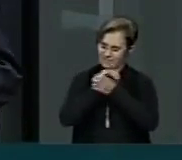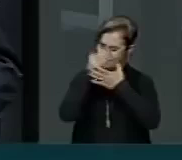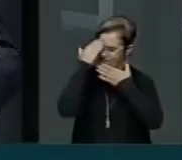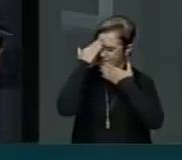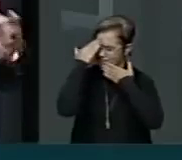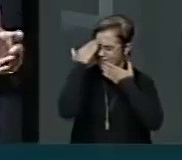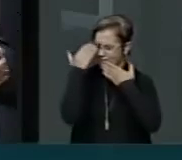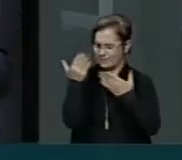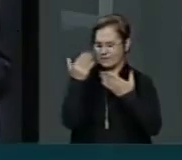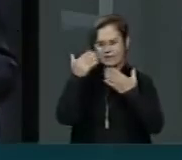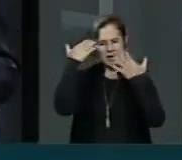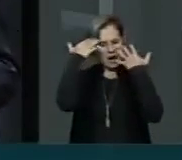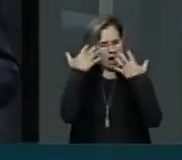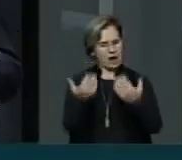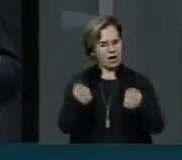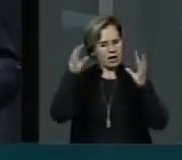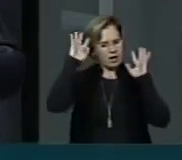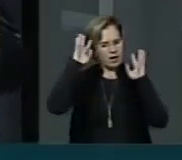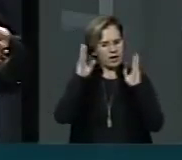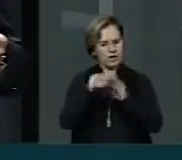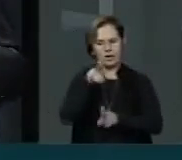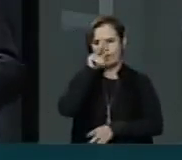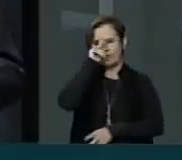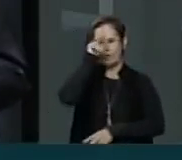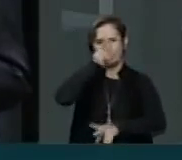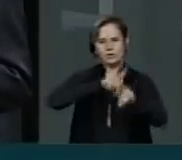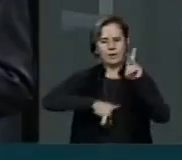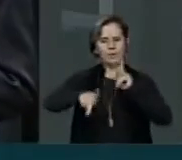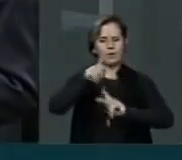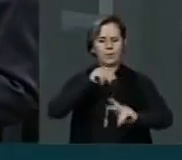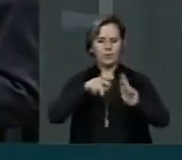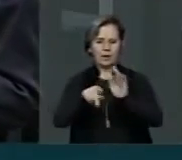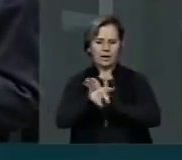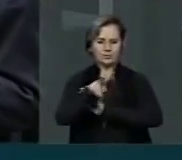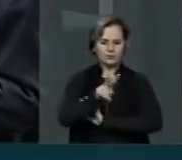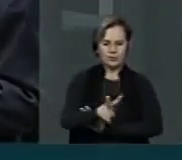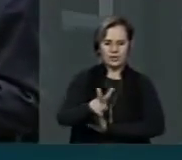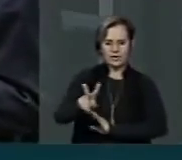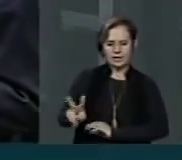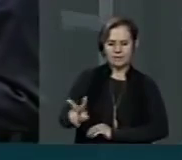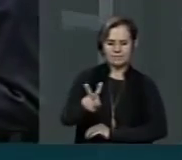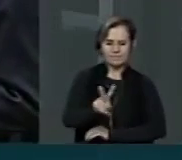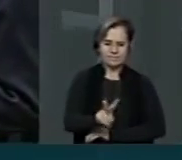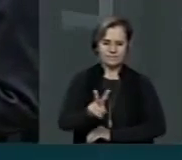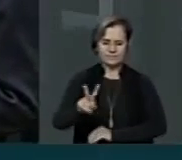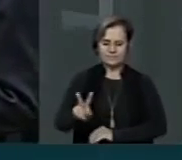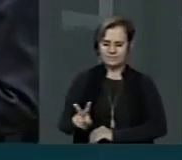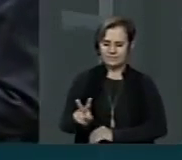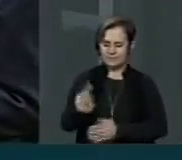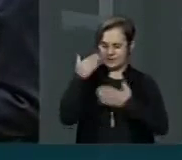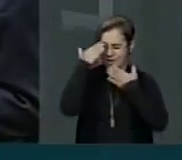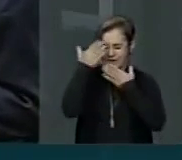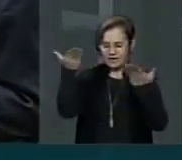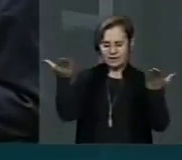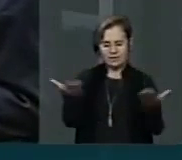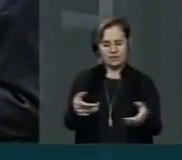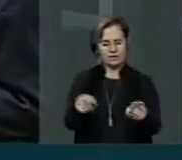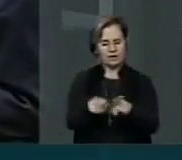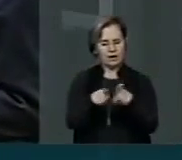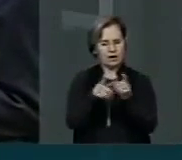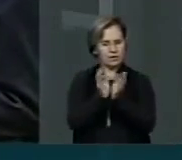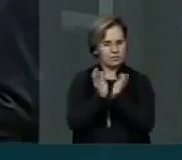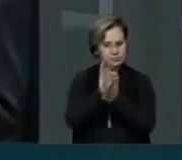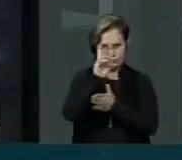o reconhecimento da força popular desse movimento cultural, agradecer aqui as